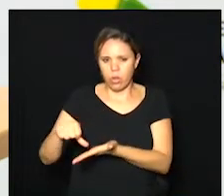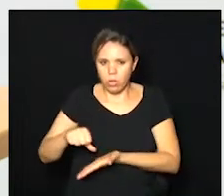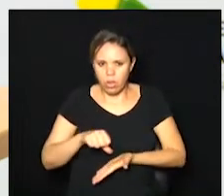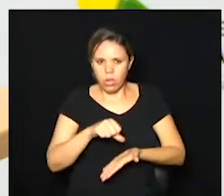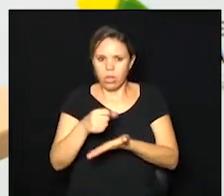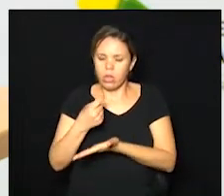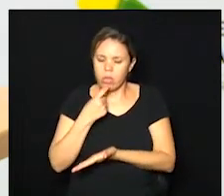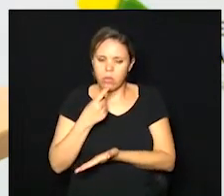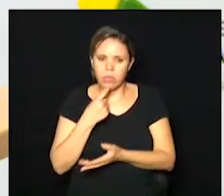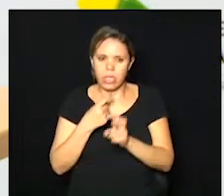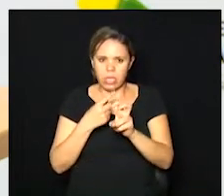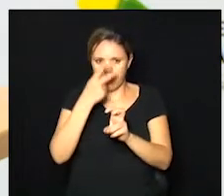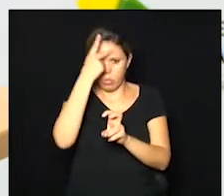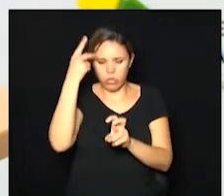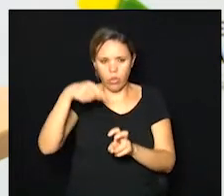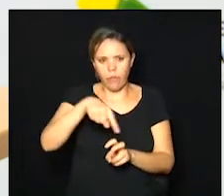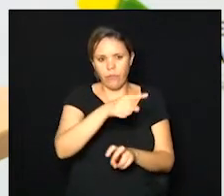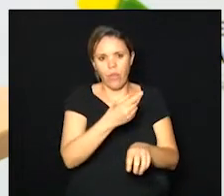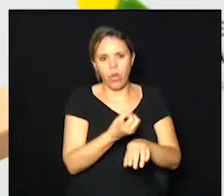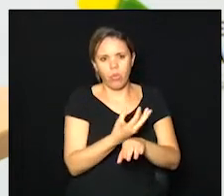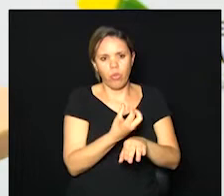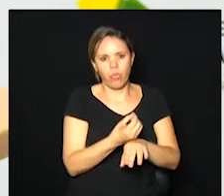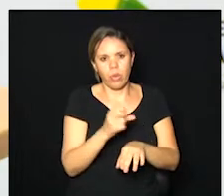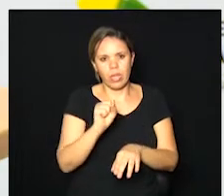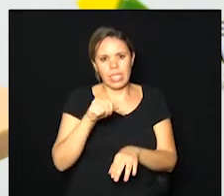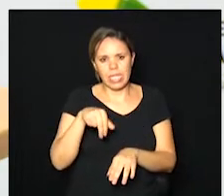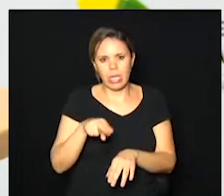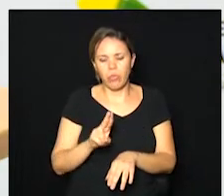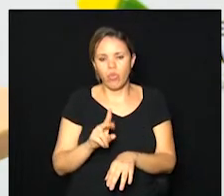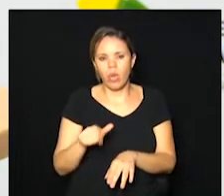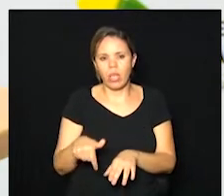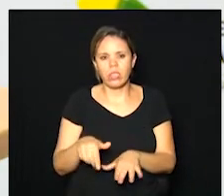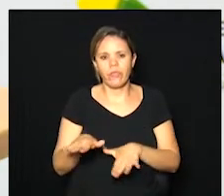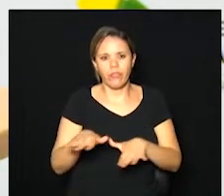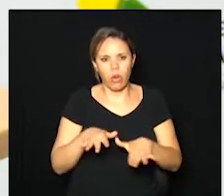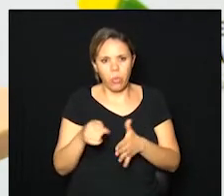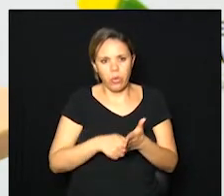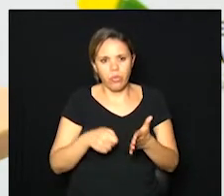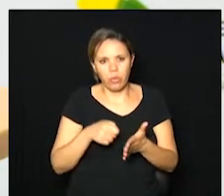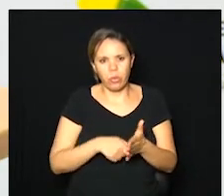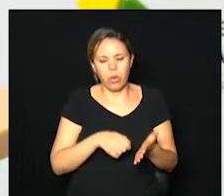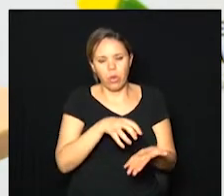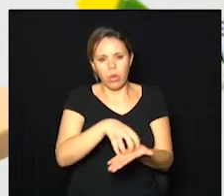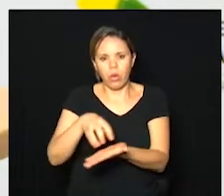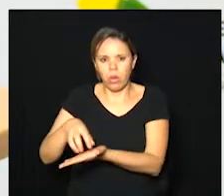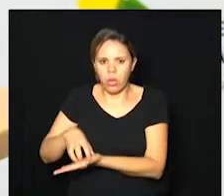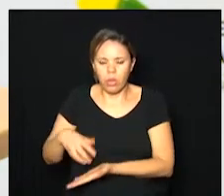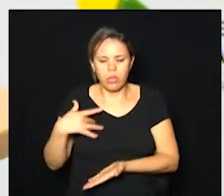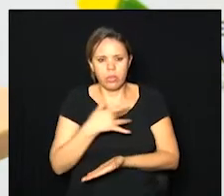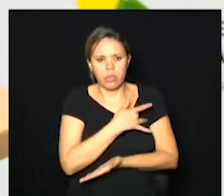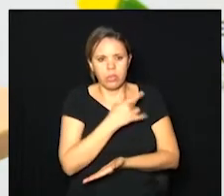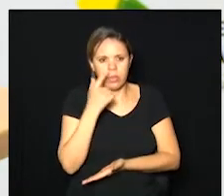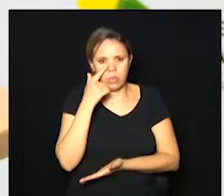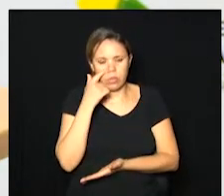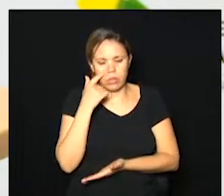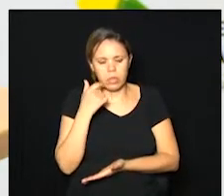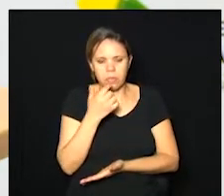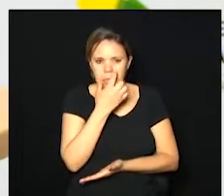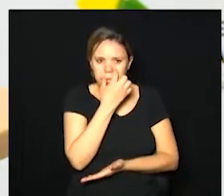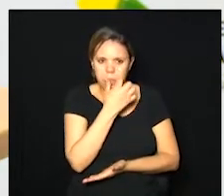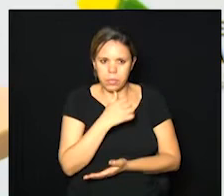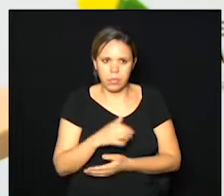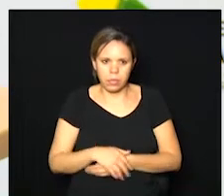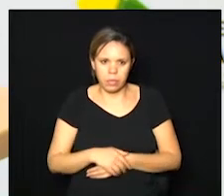encaminhamentos para o SAMU então é esse foi o movimento nas unidades básicas de saúde no centro de saúde